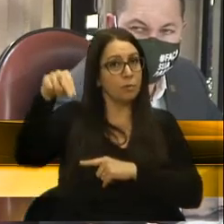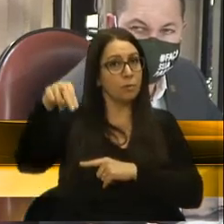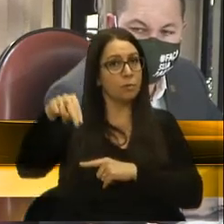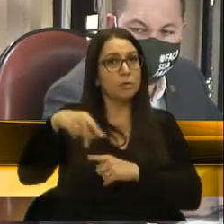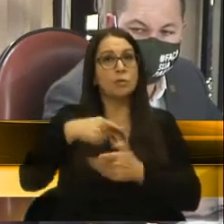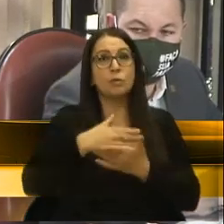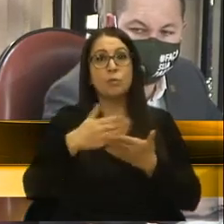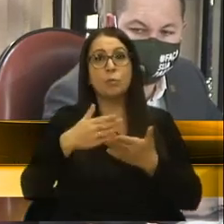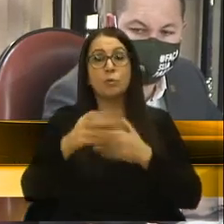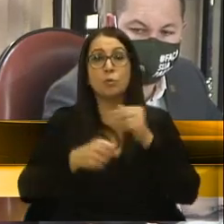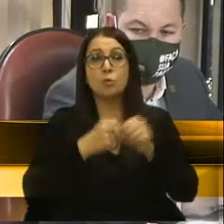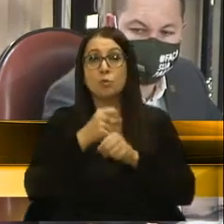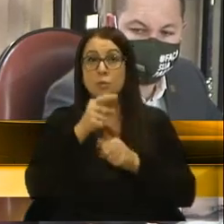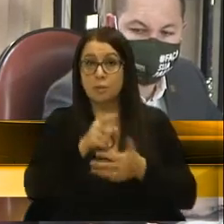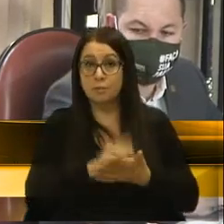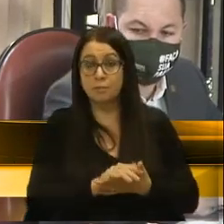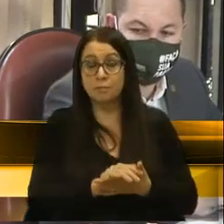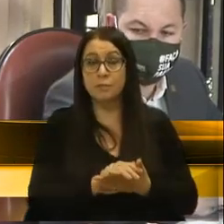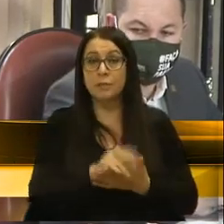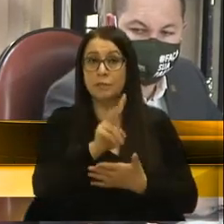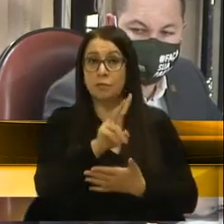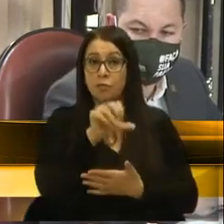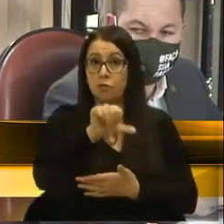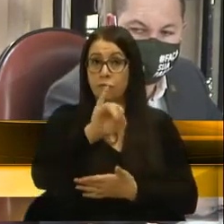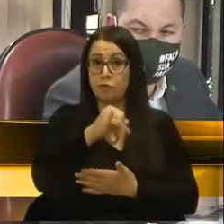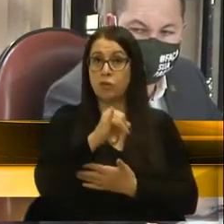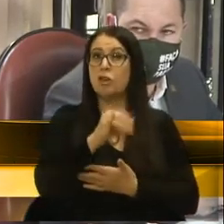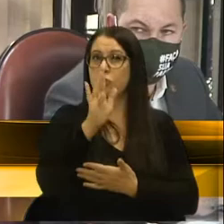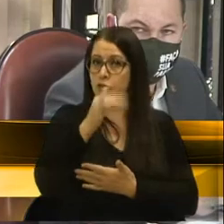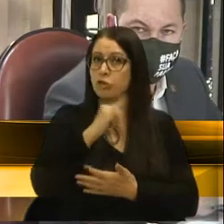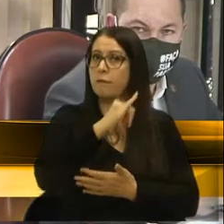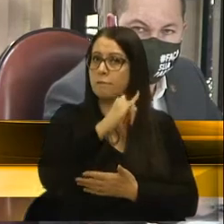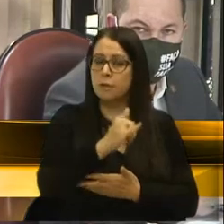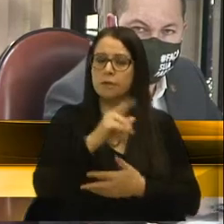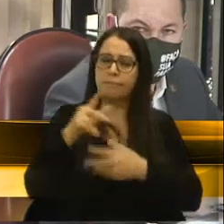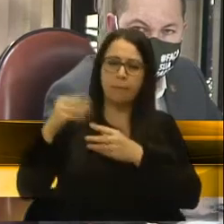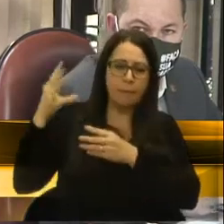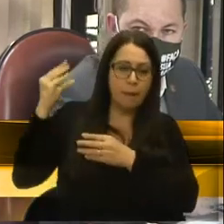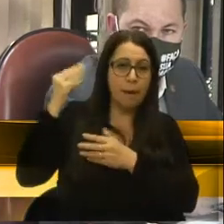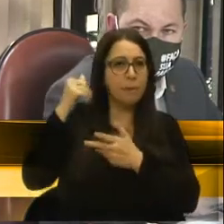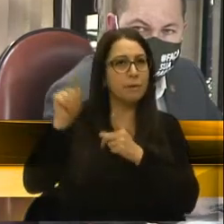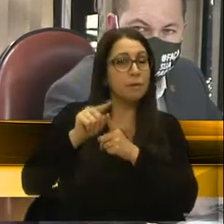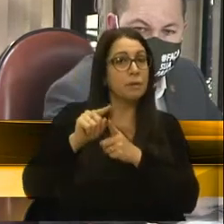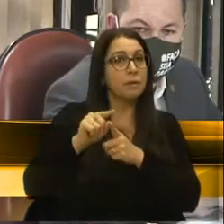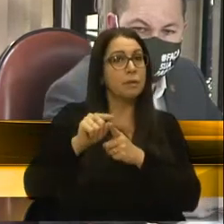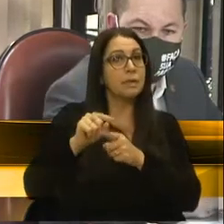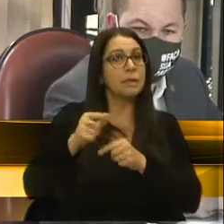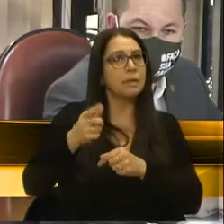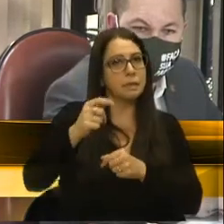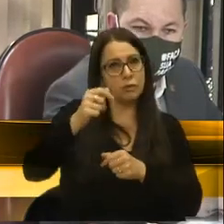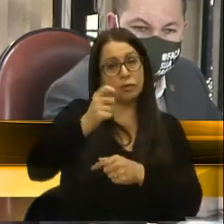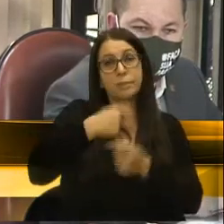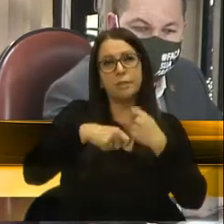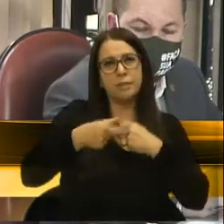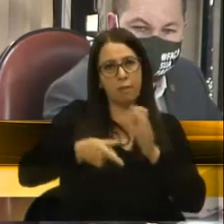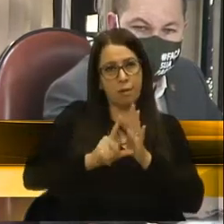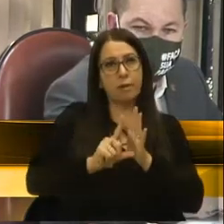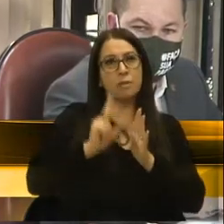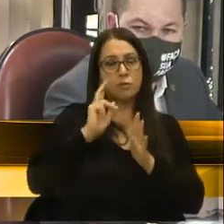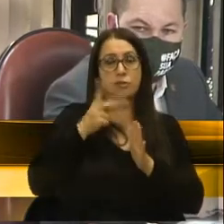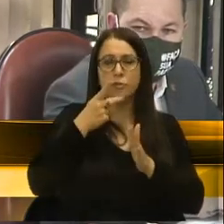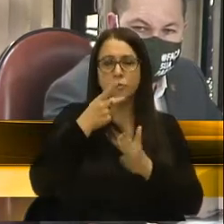29 de janeiro. Em 29 de janeiro. Então, já tinha esses rumores e tal. O governo anterior já tinha falado que